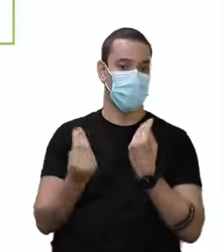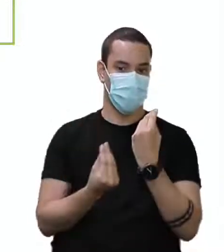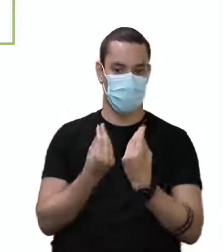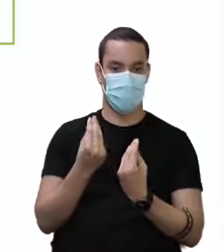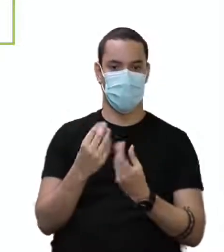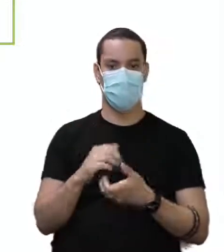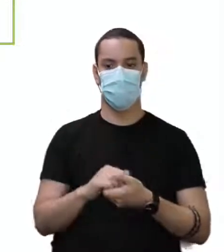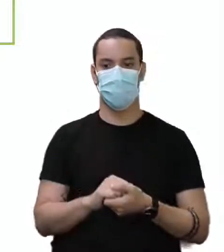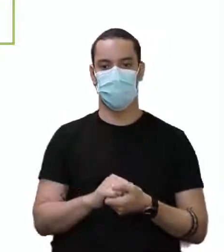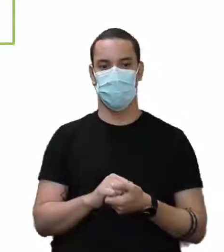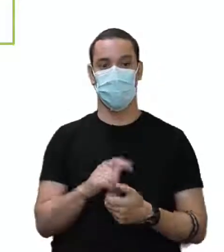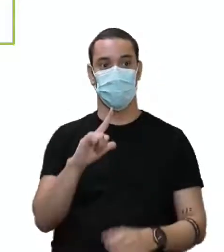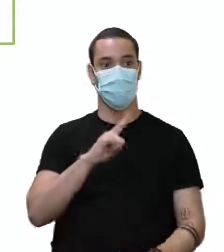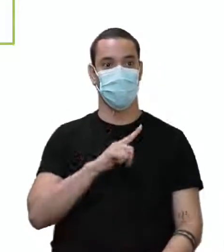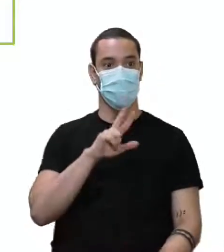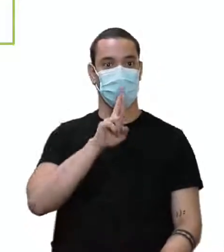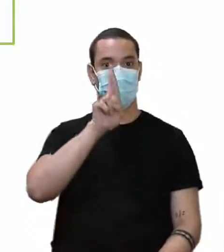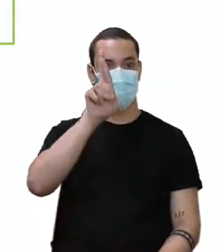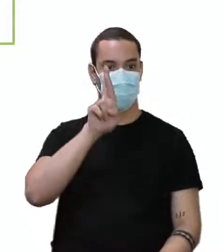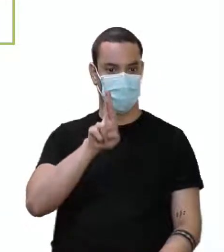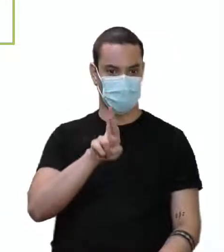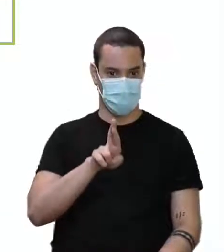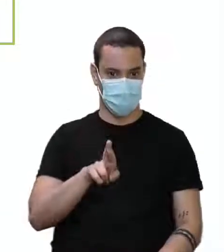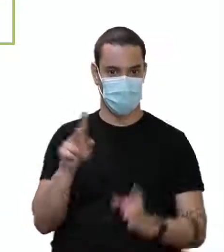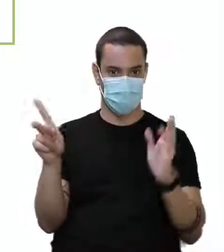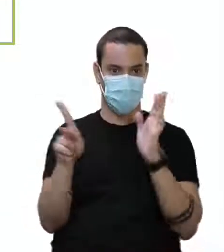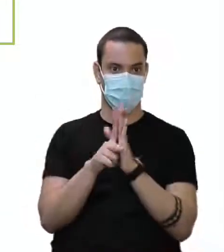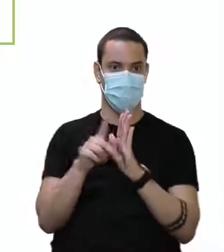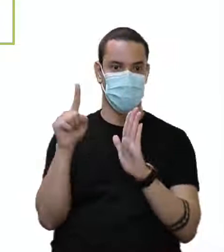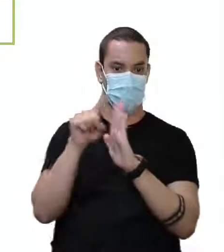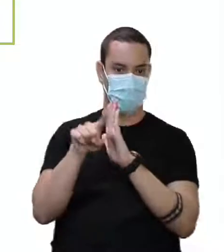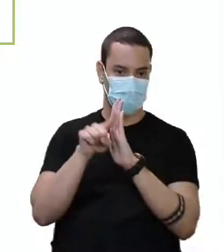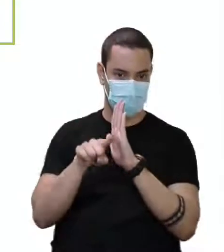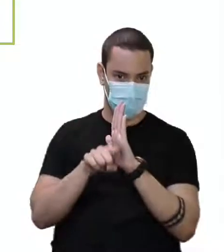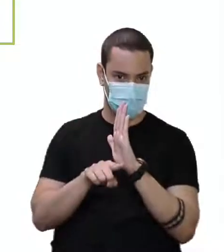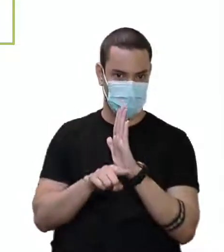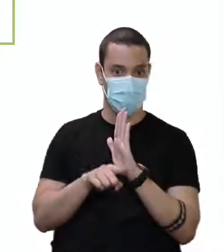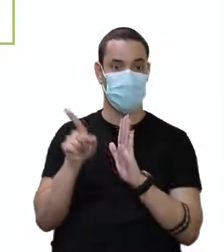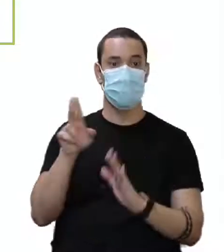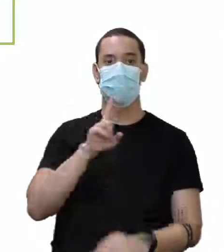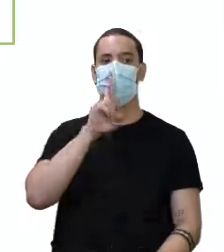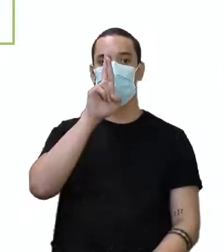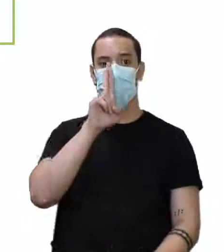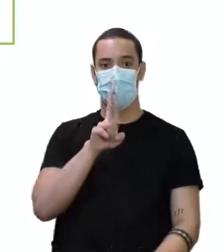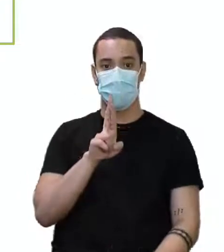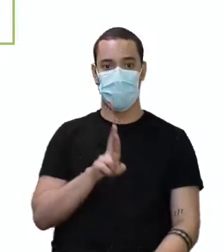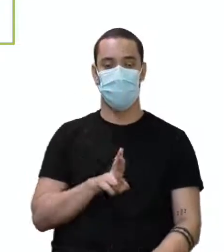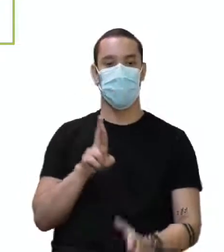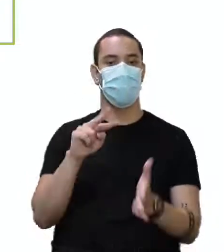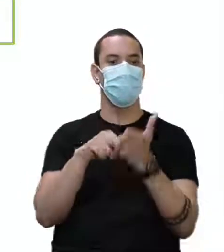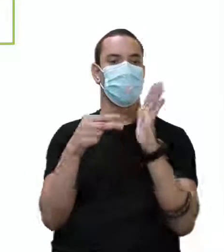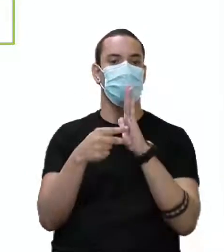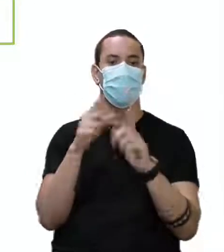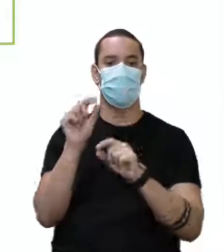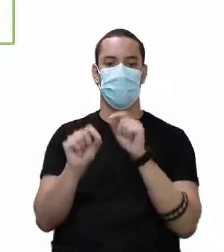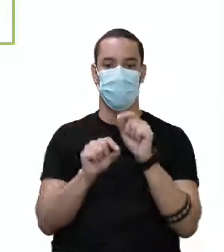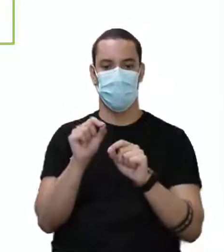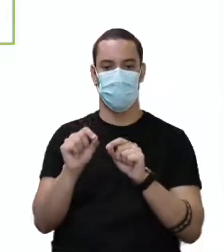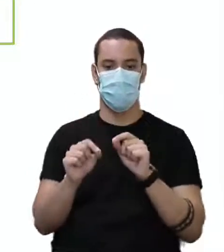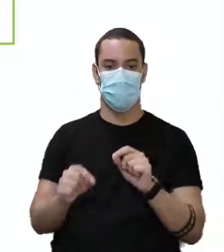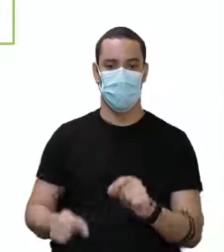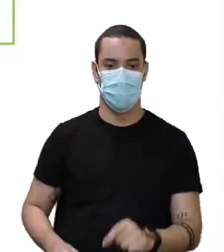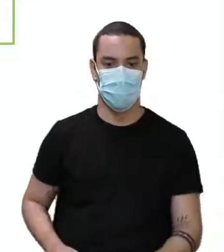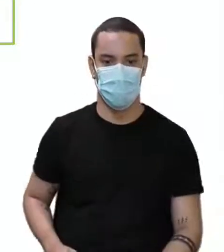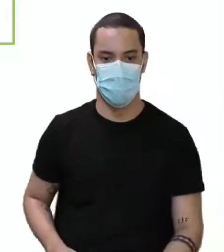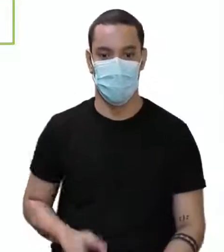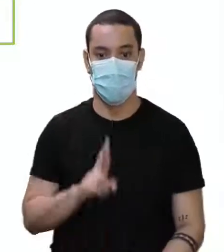Olha aí, eu tenho respostas para essa pergunta. Essas respostas aqui, elas são chamadas de short answers,